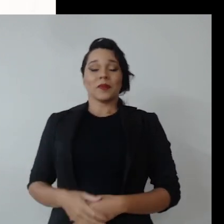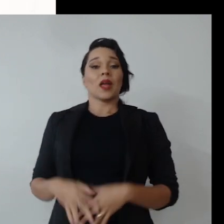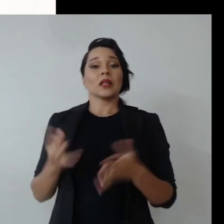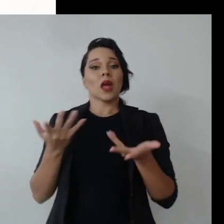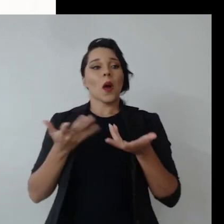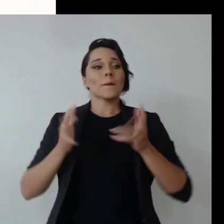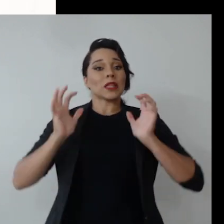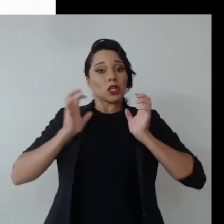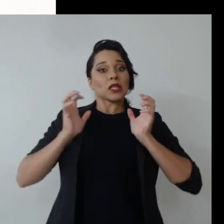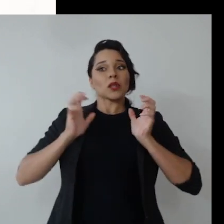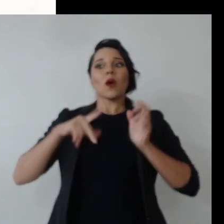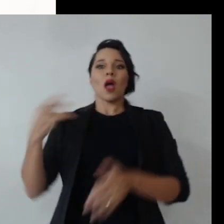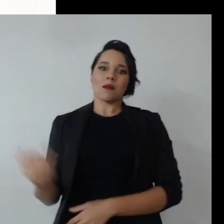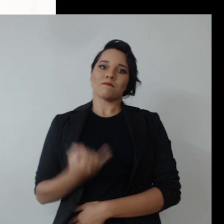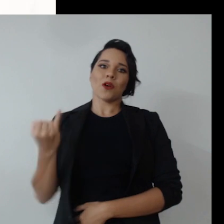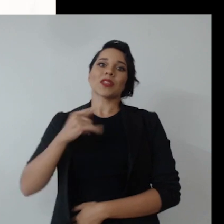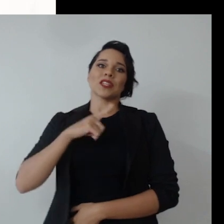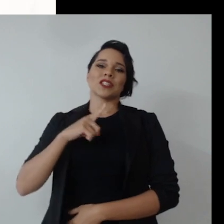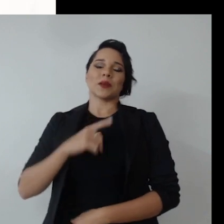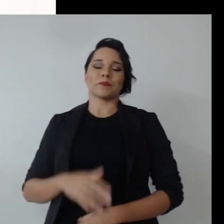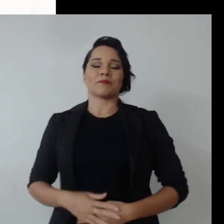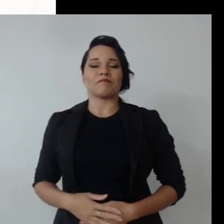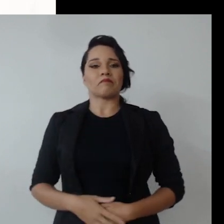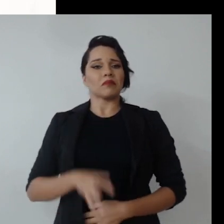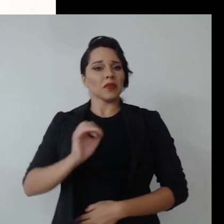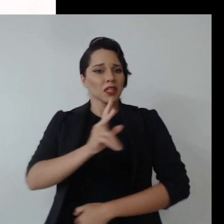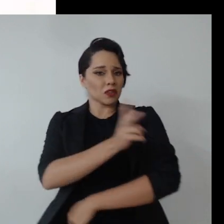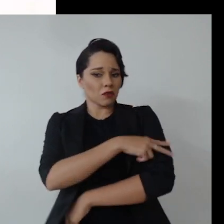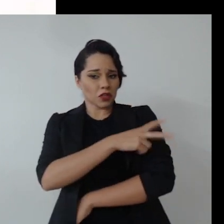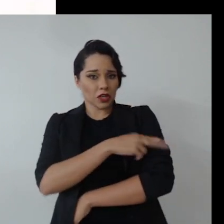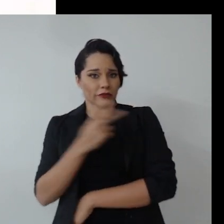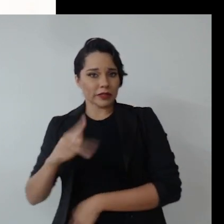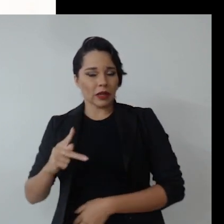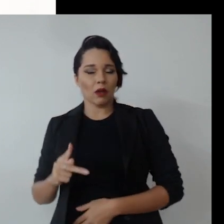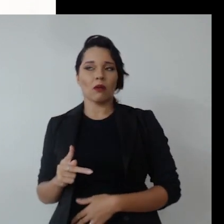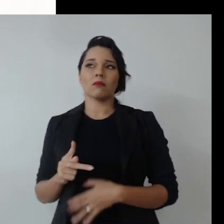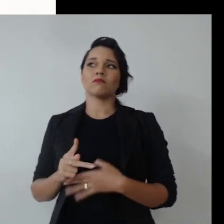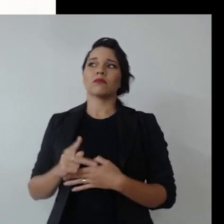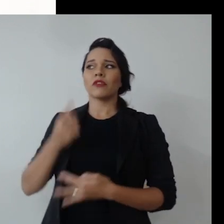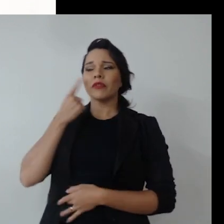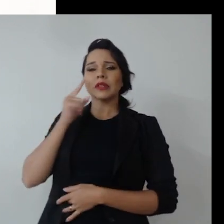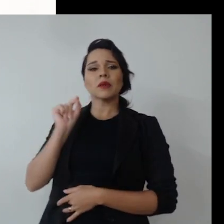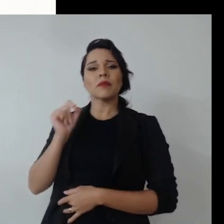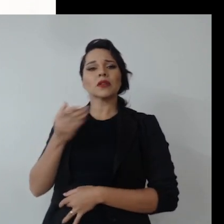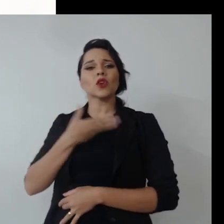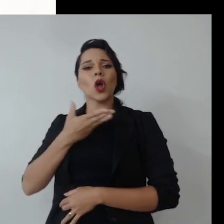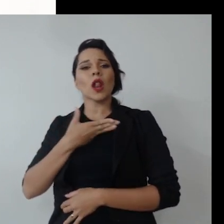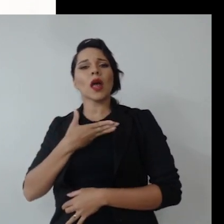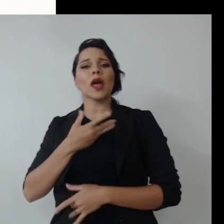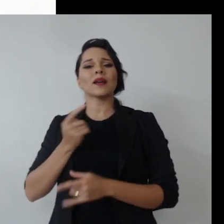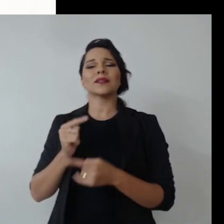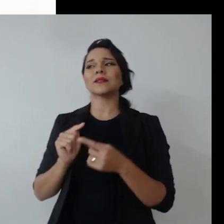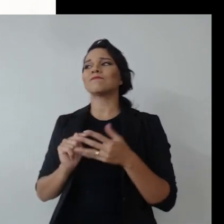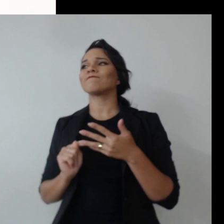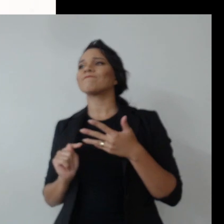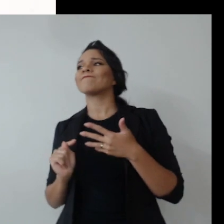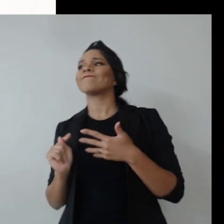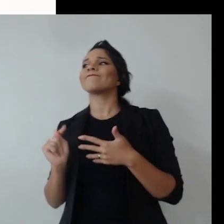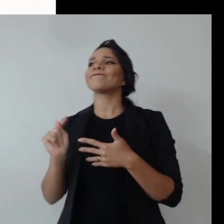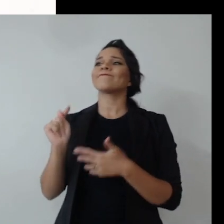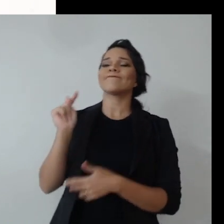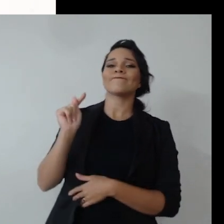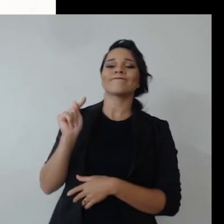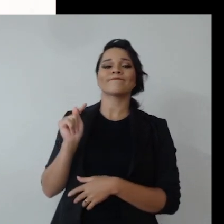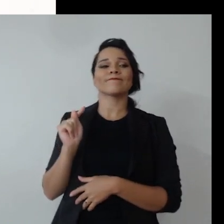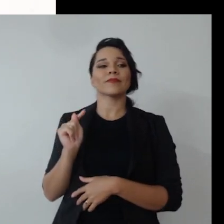Então, assim, patrocinador é importante ter. Se não for o teu chefe imediato, procura saber com seus colegas na horizontal, né?